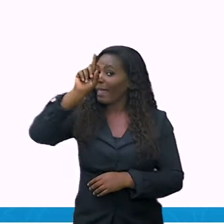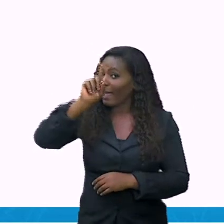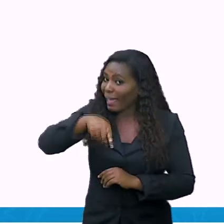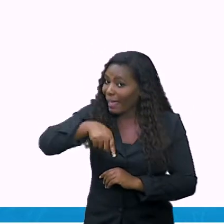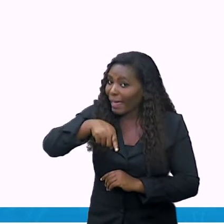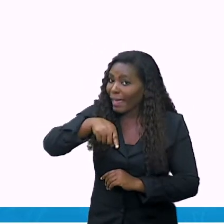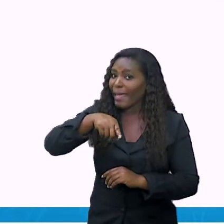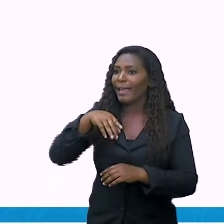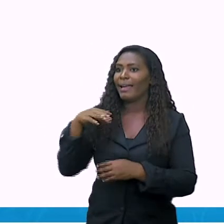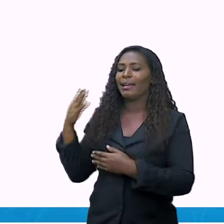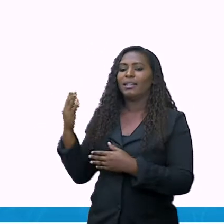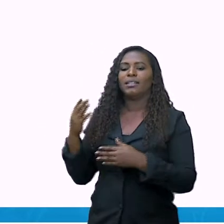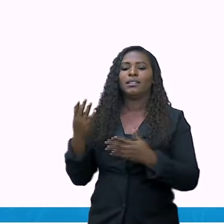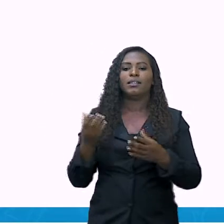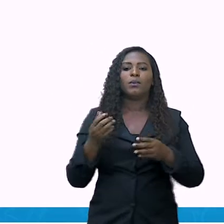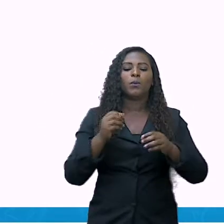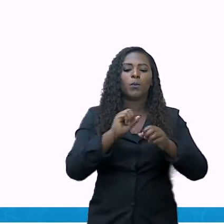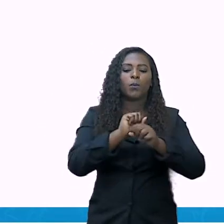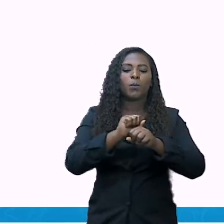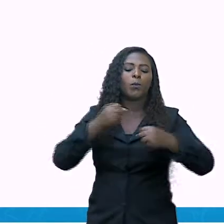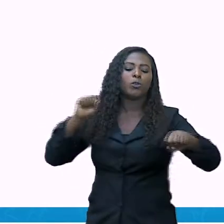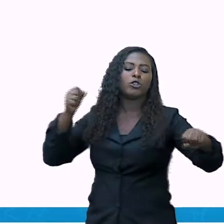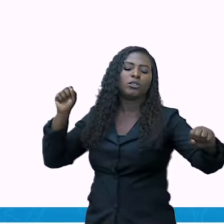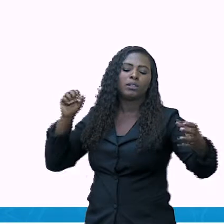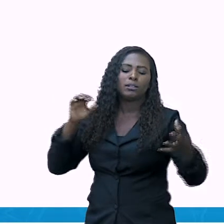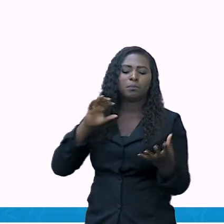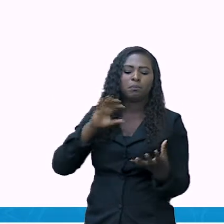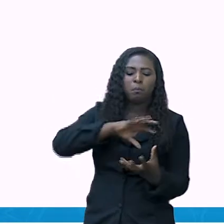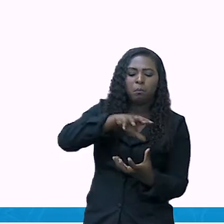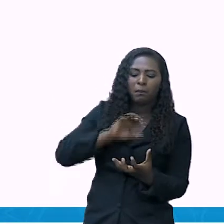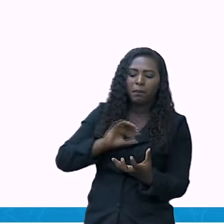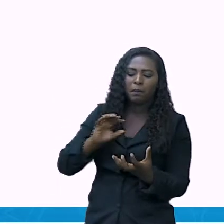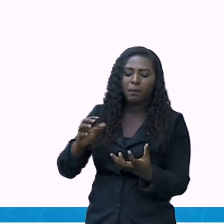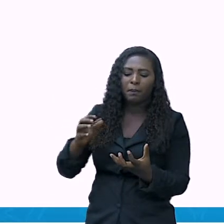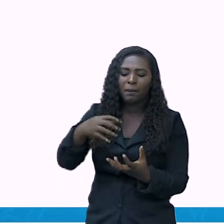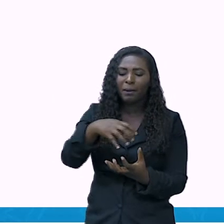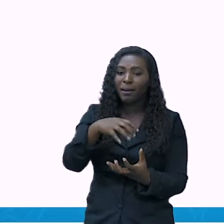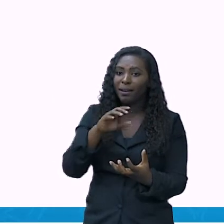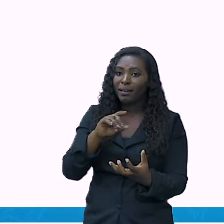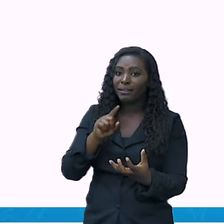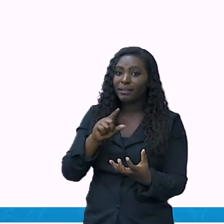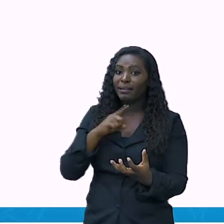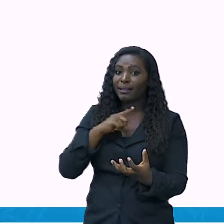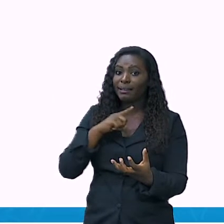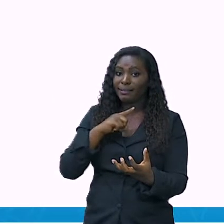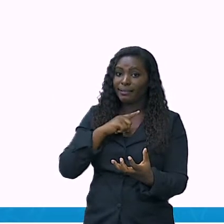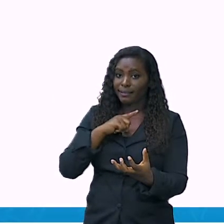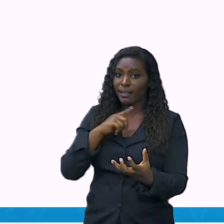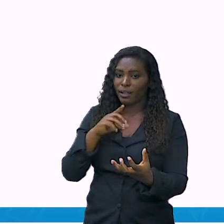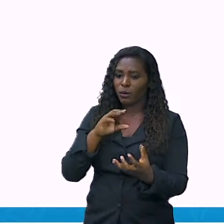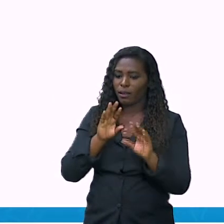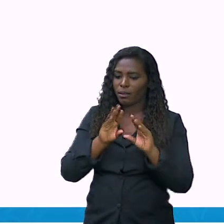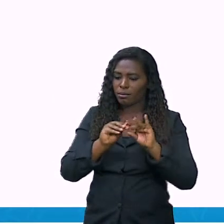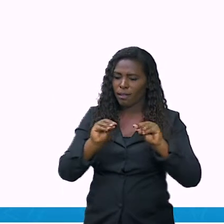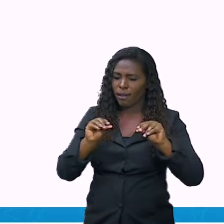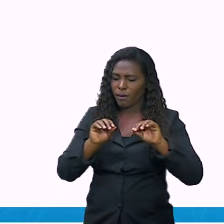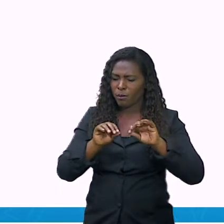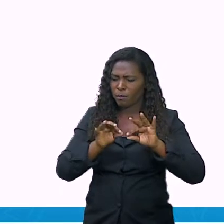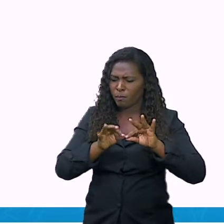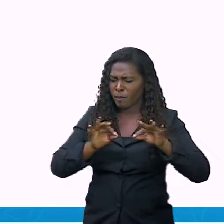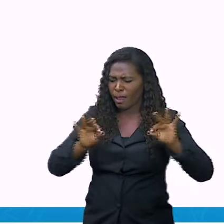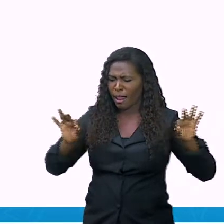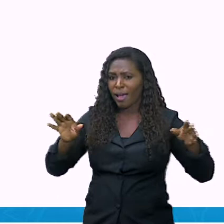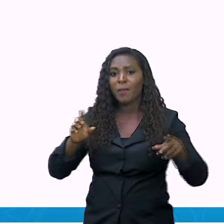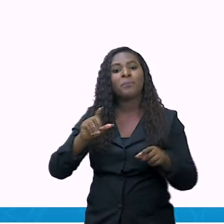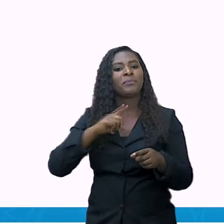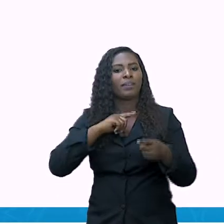depois nós temos a América, seguindo a África, depois a Antártida, depois